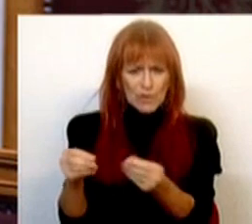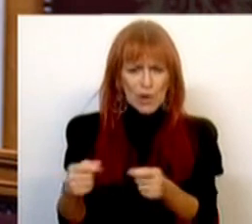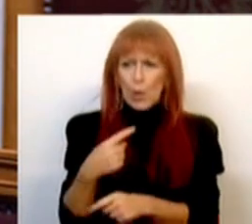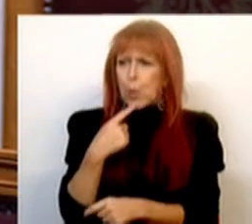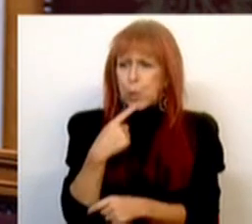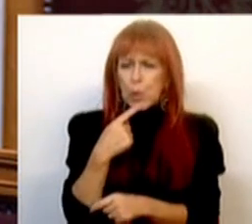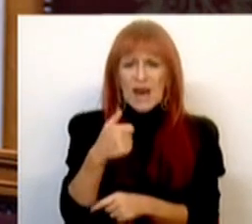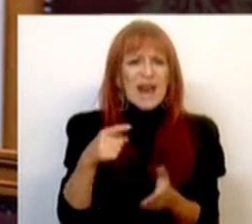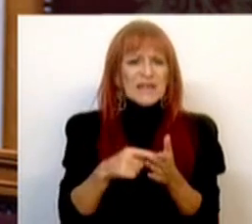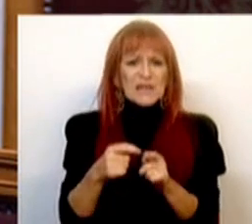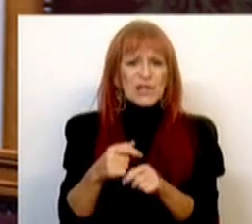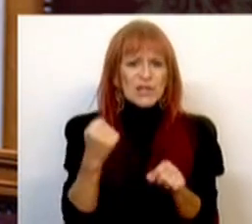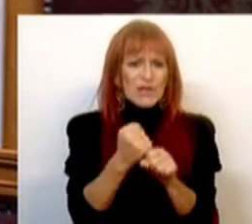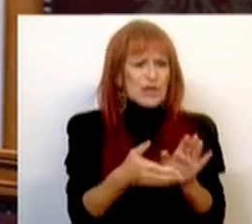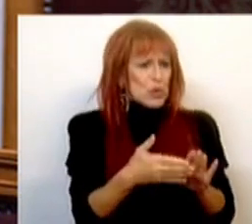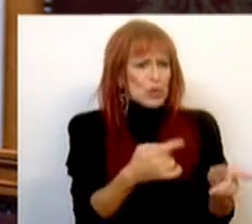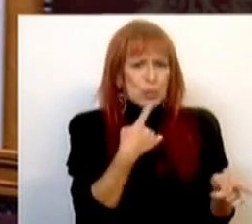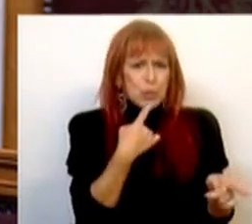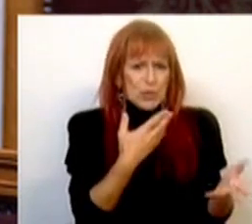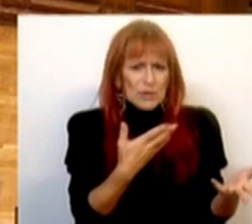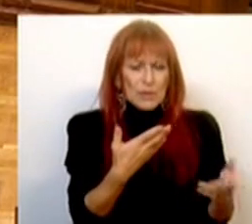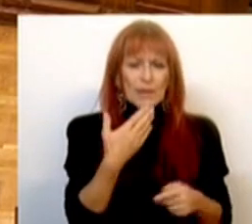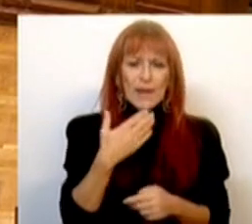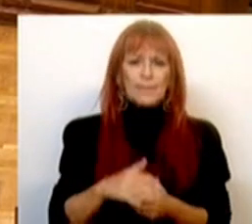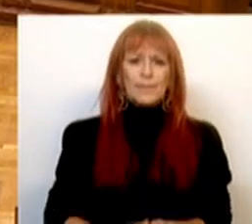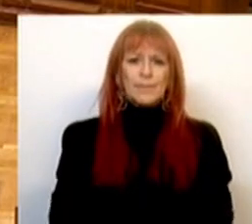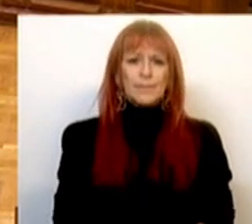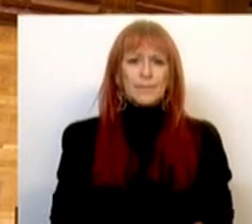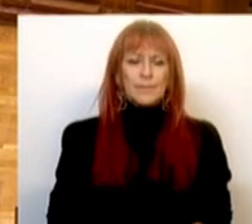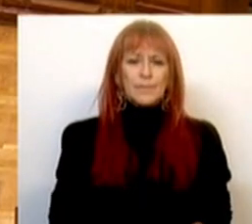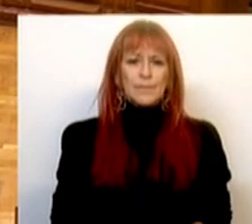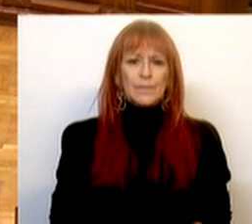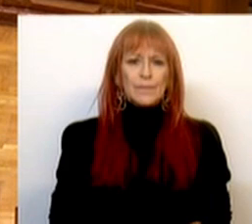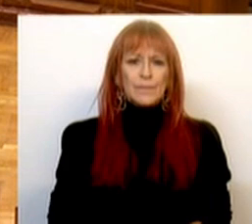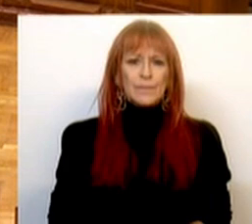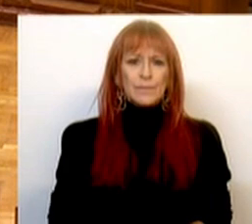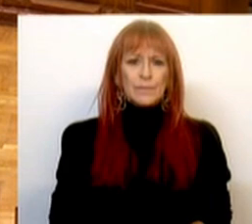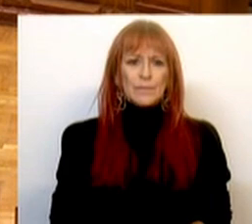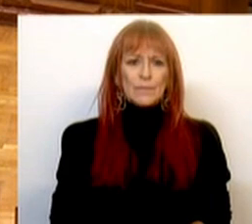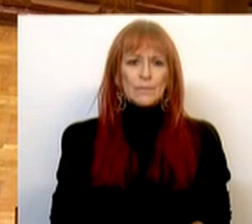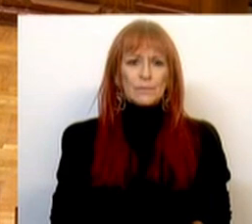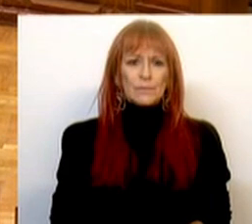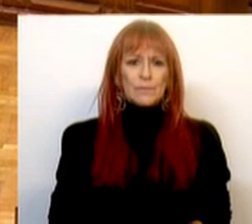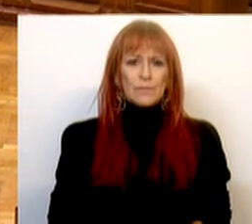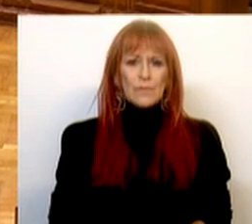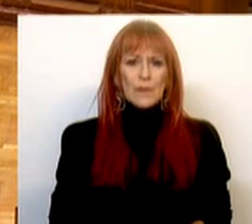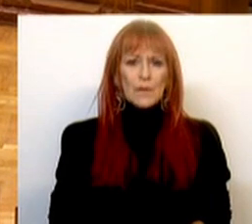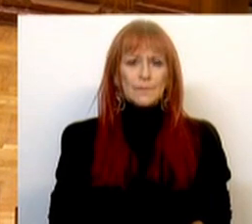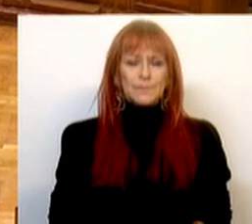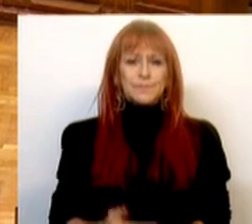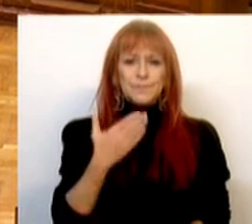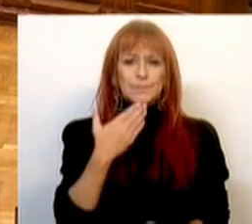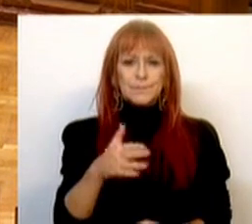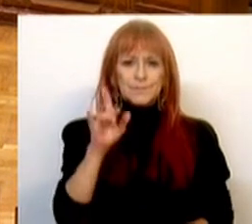excesso de necessidade de serviços de urgência. muito obrigada. Muito Aplausos Aplausos Aplausos